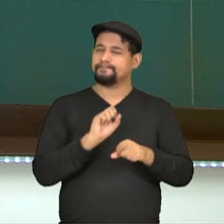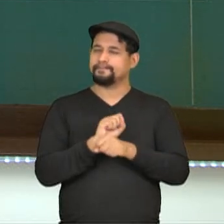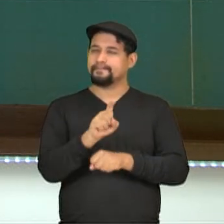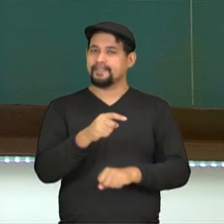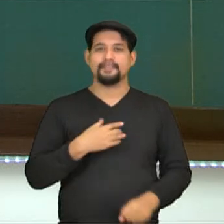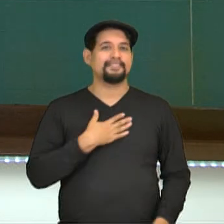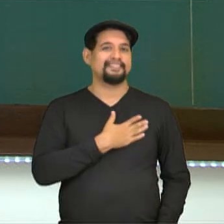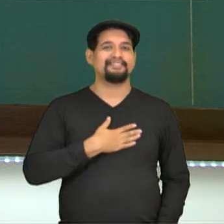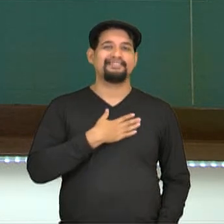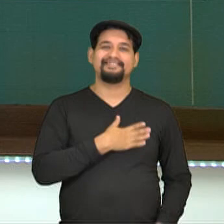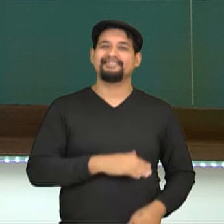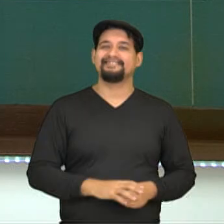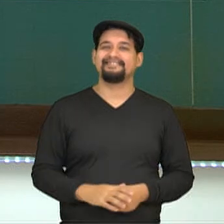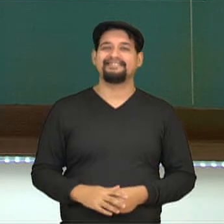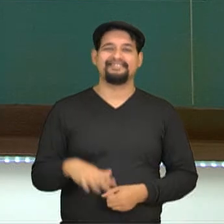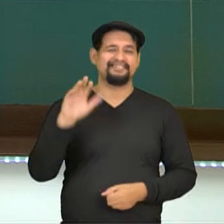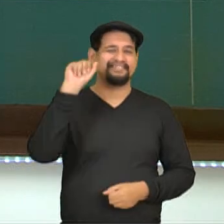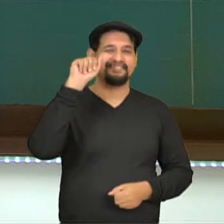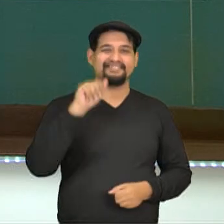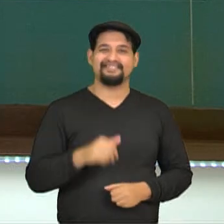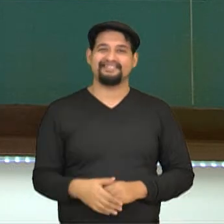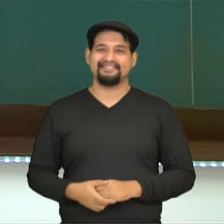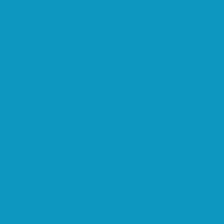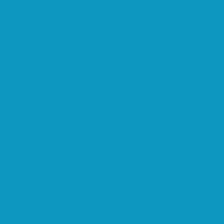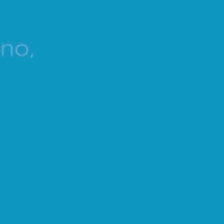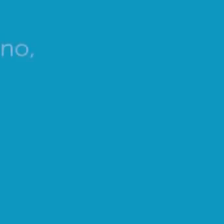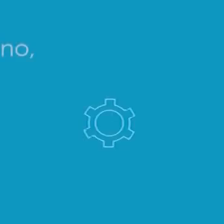Eu espero que vocês tenham gostado e até breve!